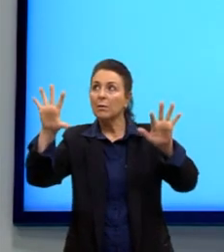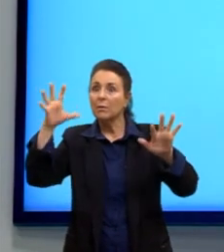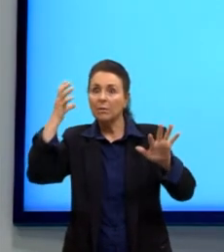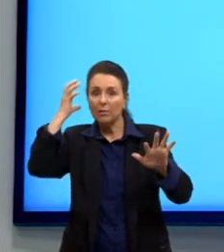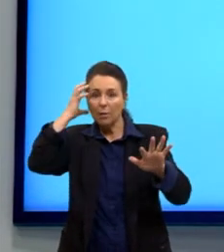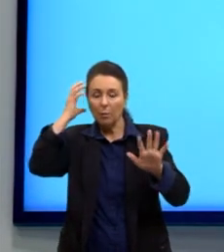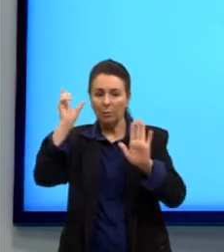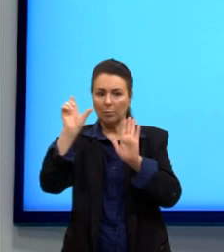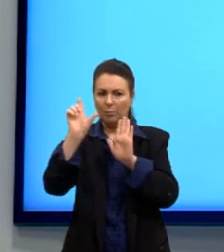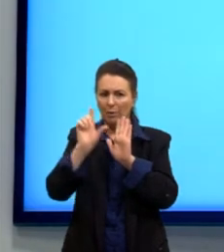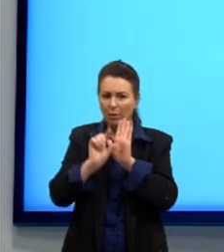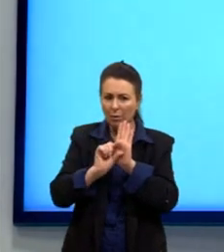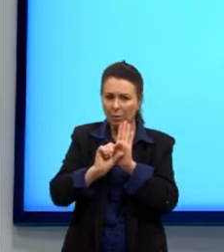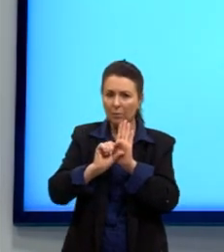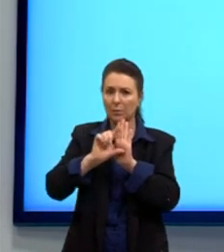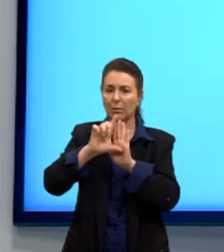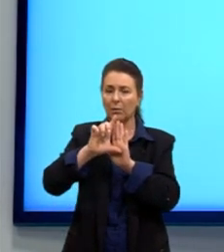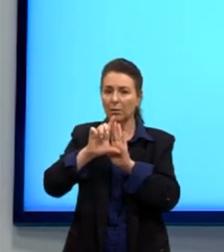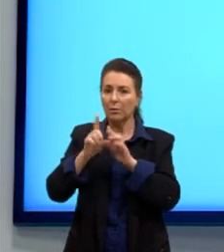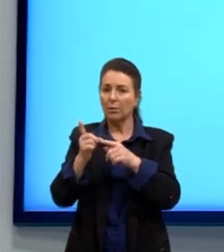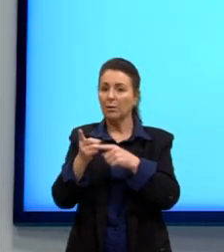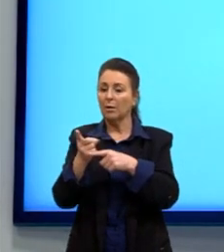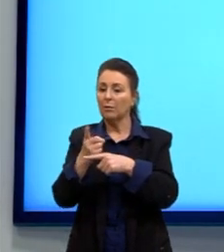ou menor, a velocidade vai ser diferente.